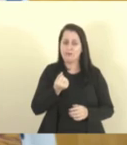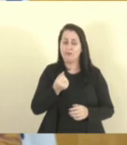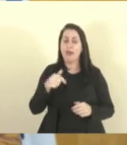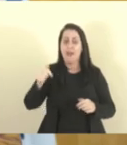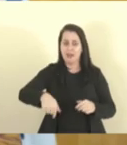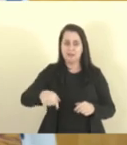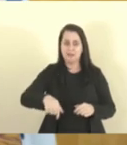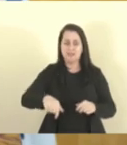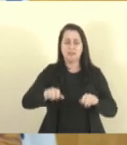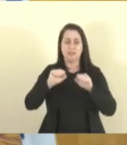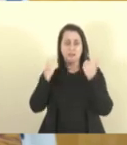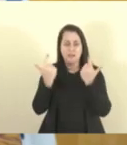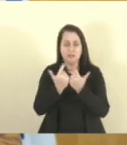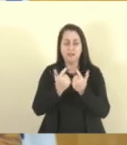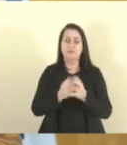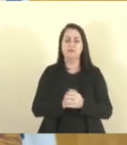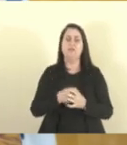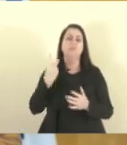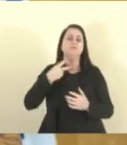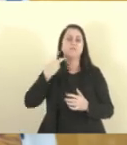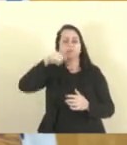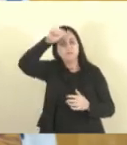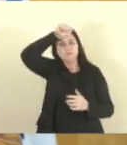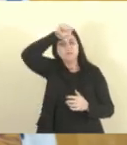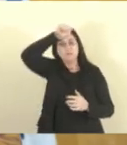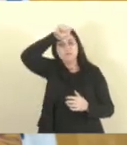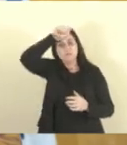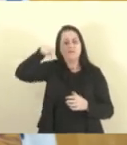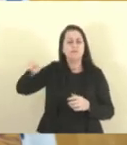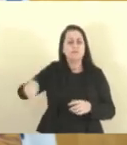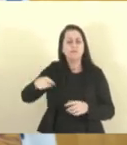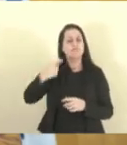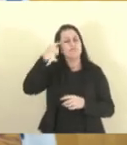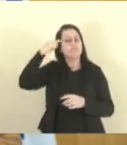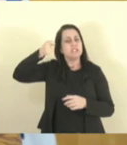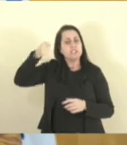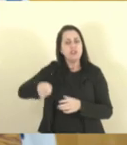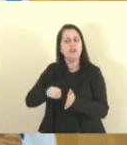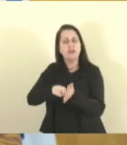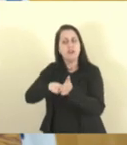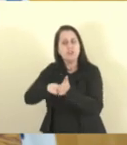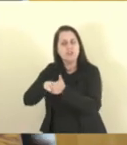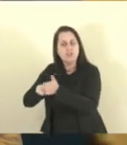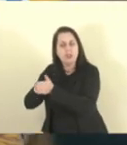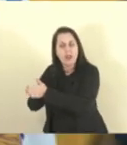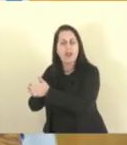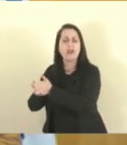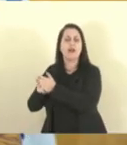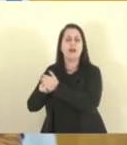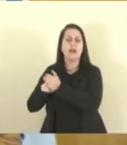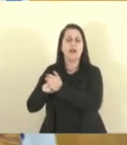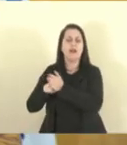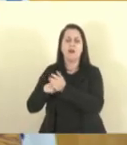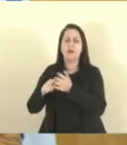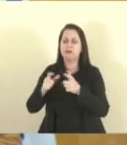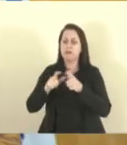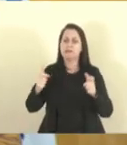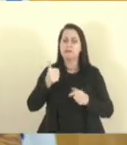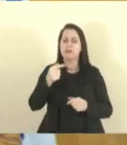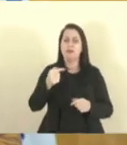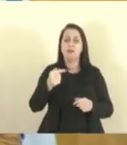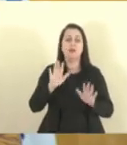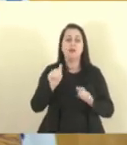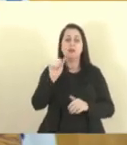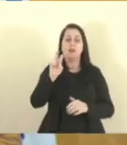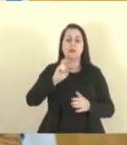plenário, nessa tribuna, os vereadores de Aracruz, em vez de investigar, em sua maioria, dos 17, 15 assinaram